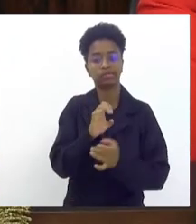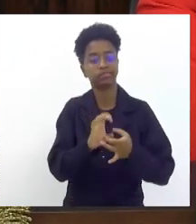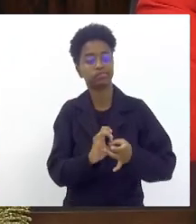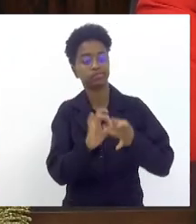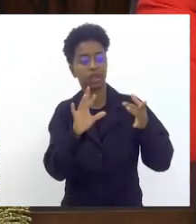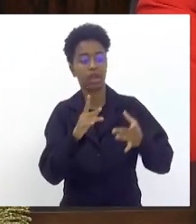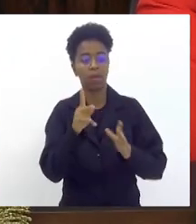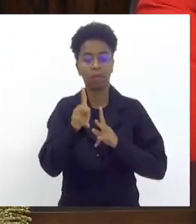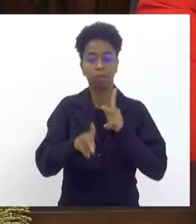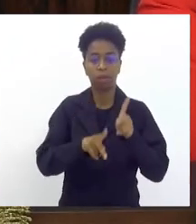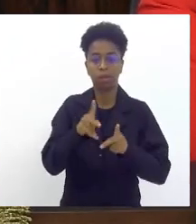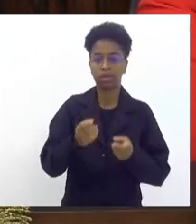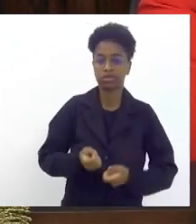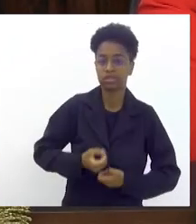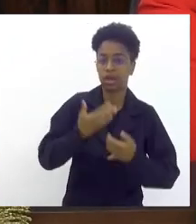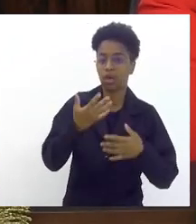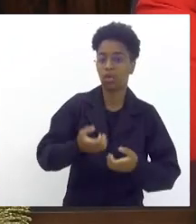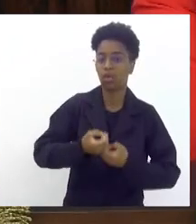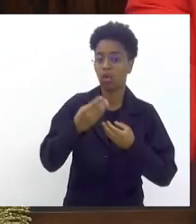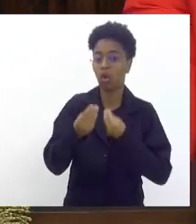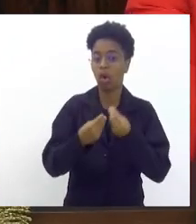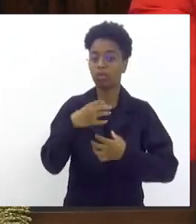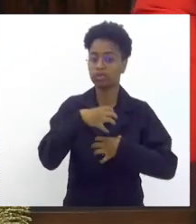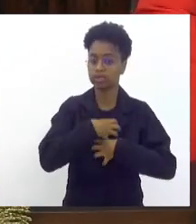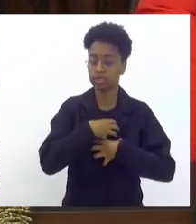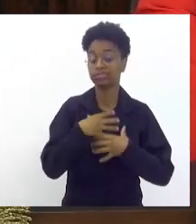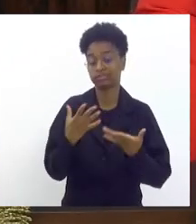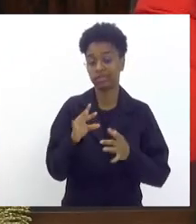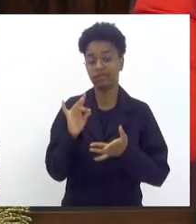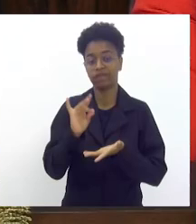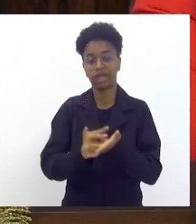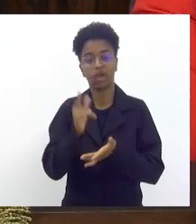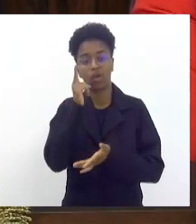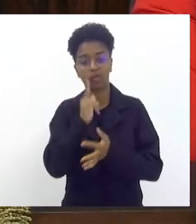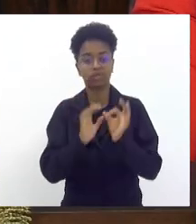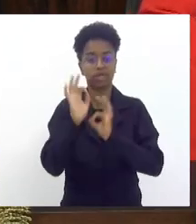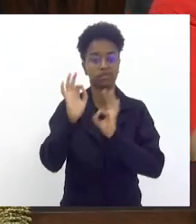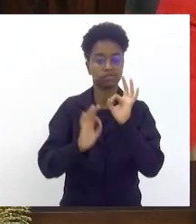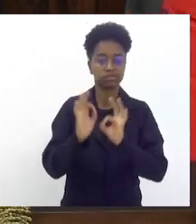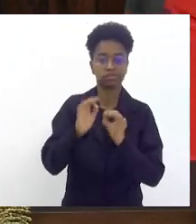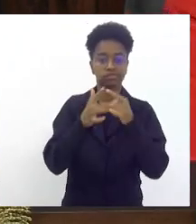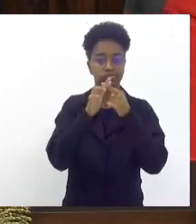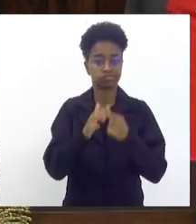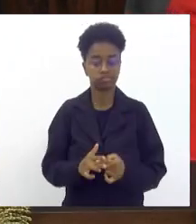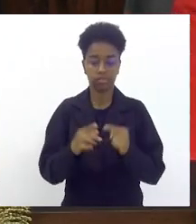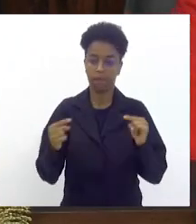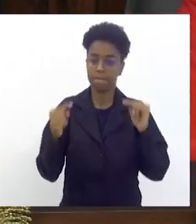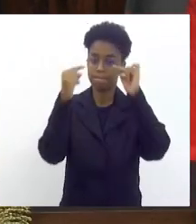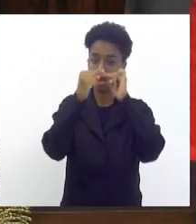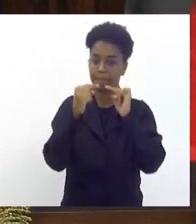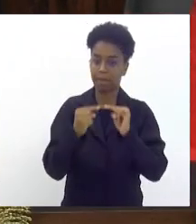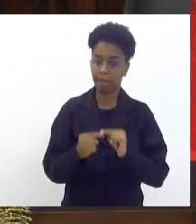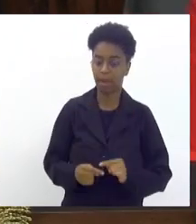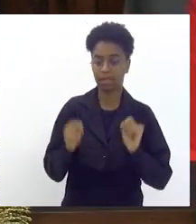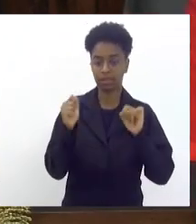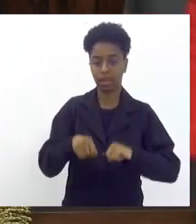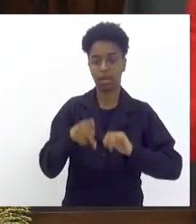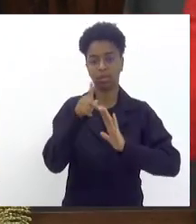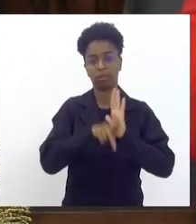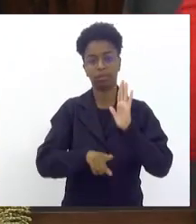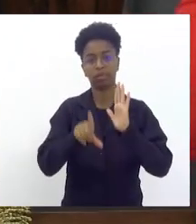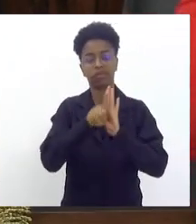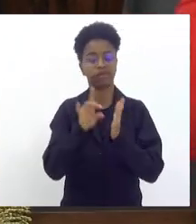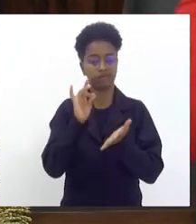colocar o seu sentimento e aí sim a gente conseguir estabelecer a legislação necessária para que esse projeto seja um projeto